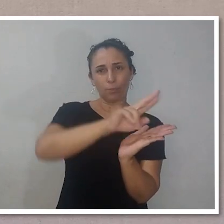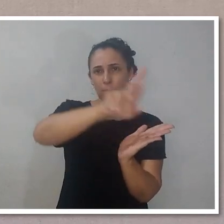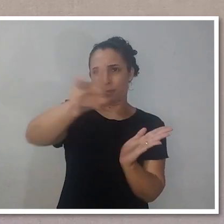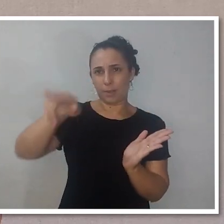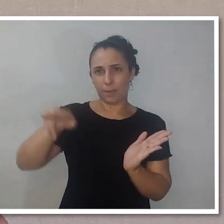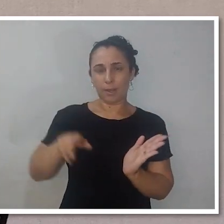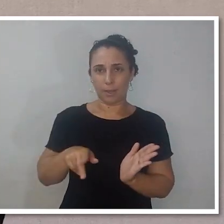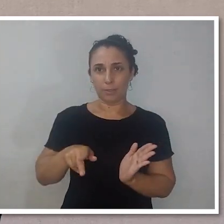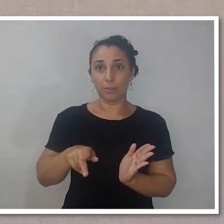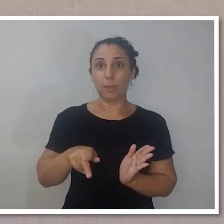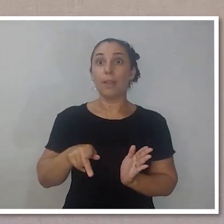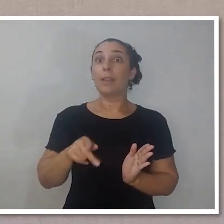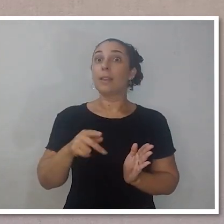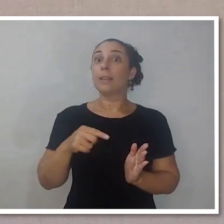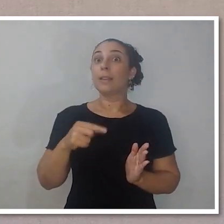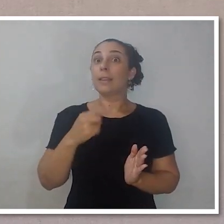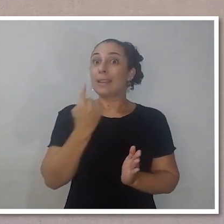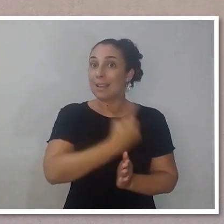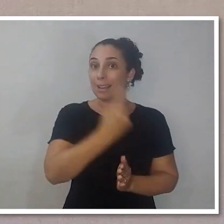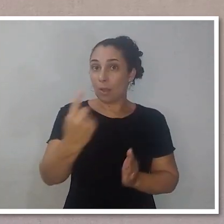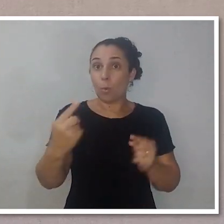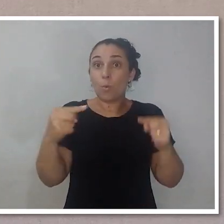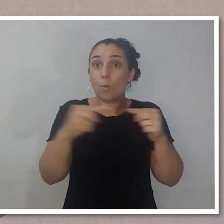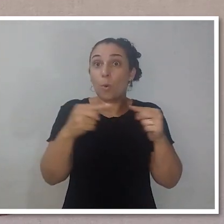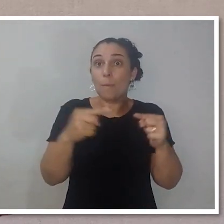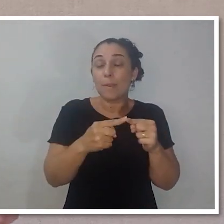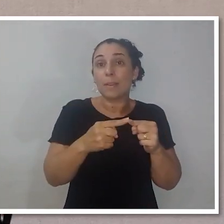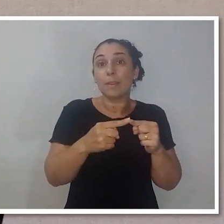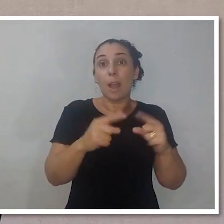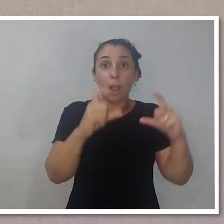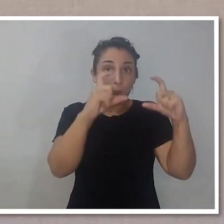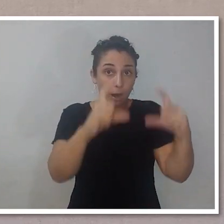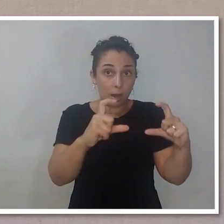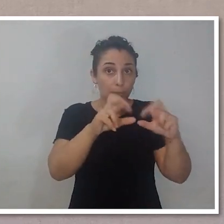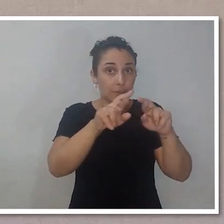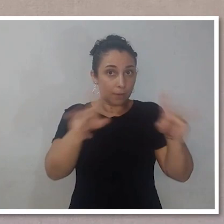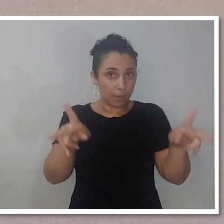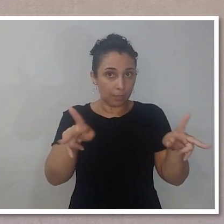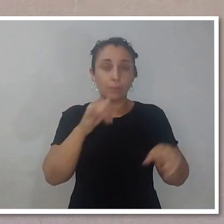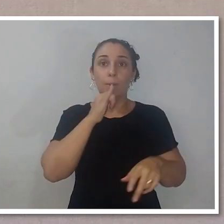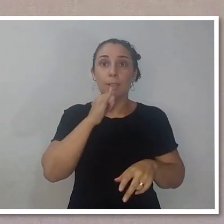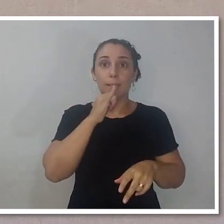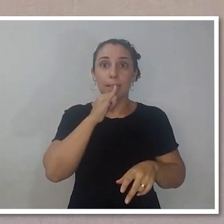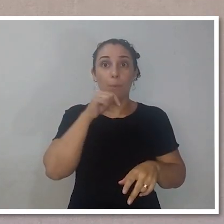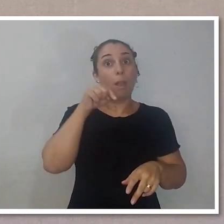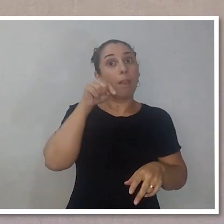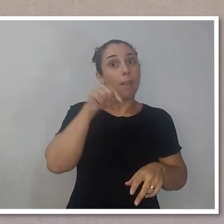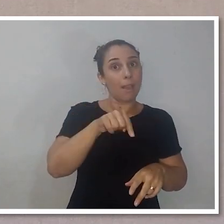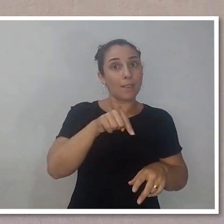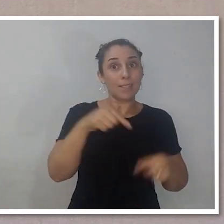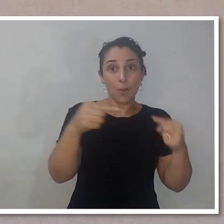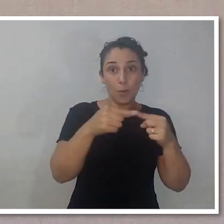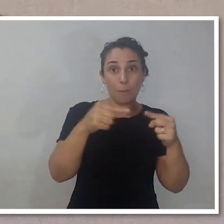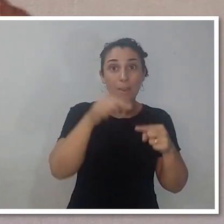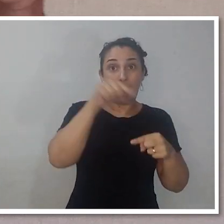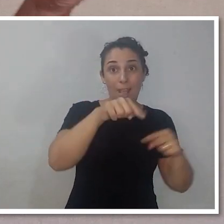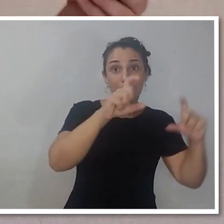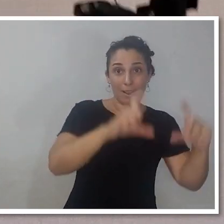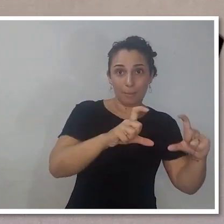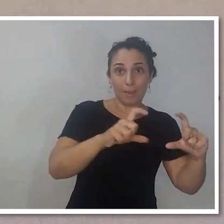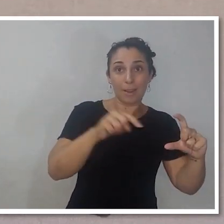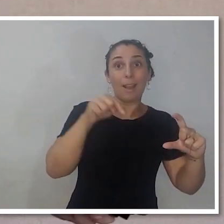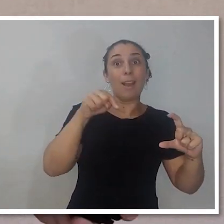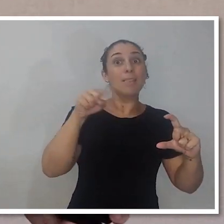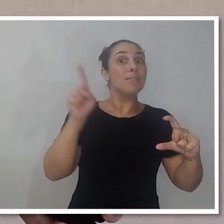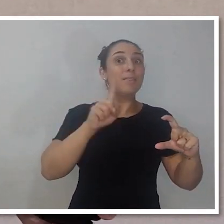sob medida para um determinado modelo de câmera. Ou seja, se ele foi feito para um determinado modelo, ele não vai